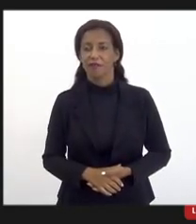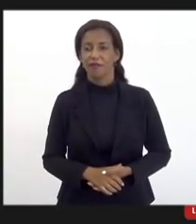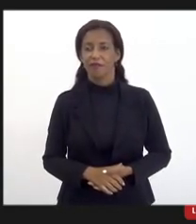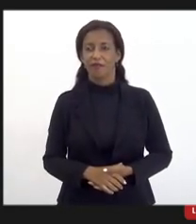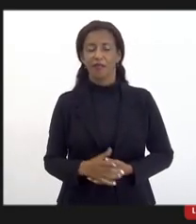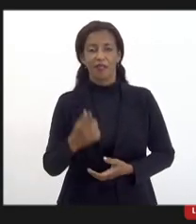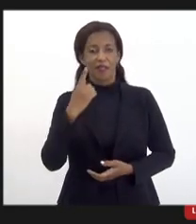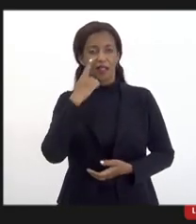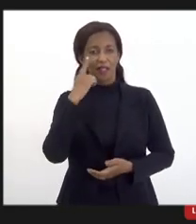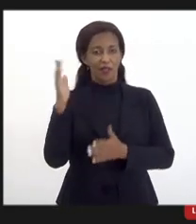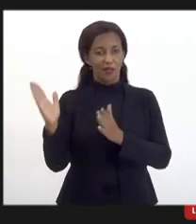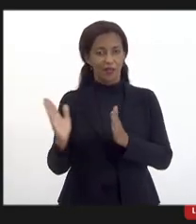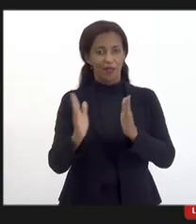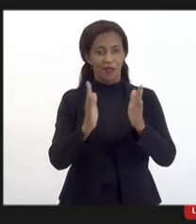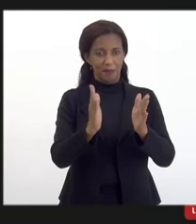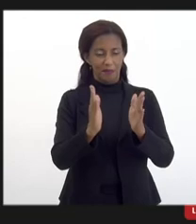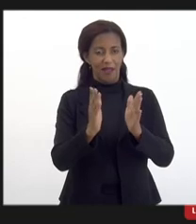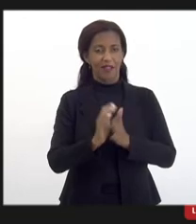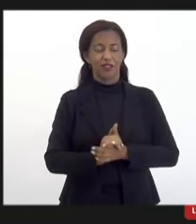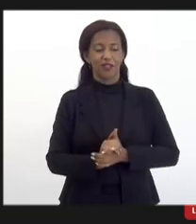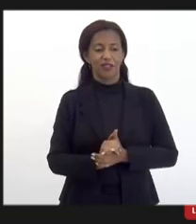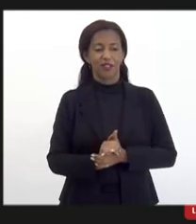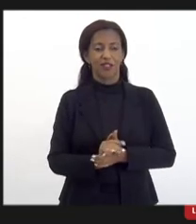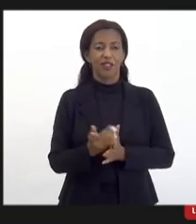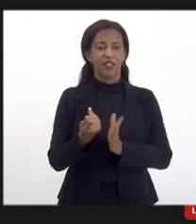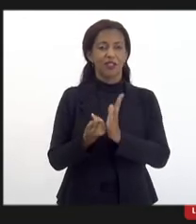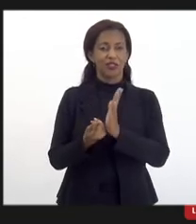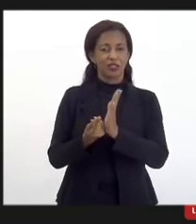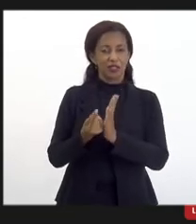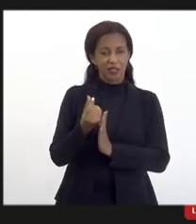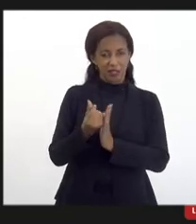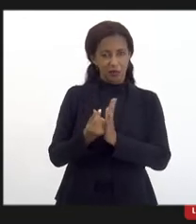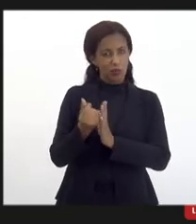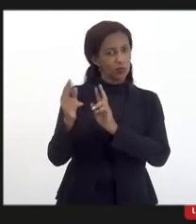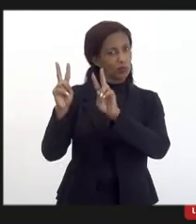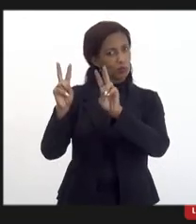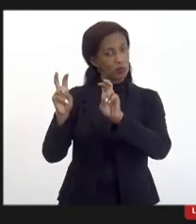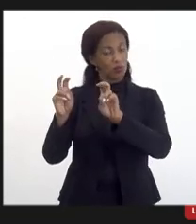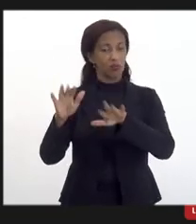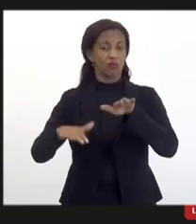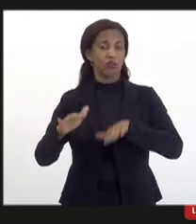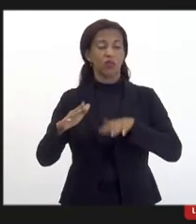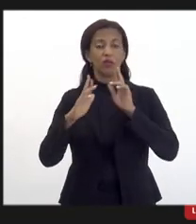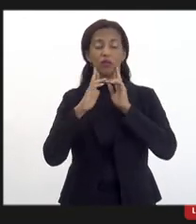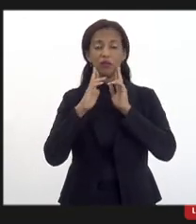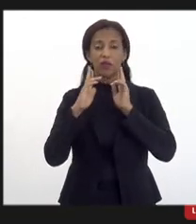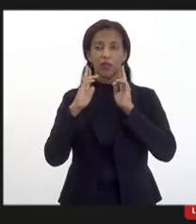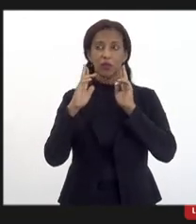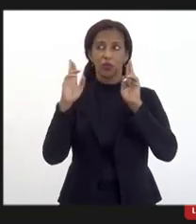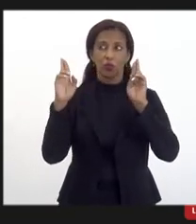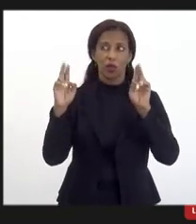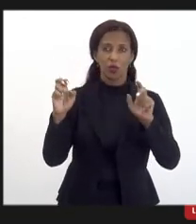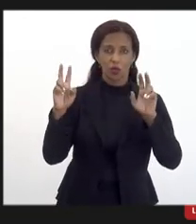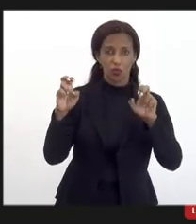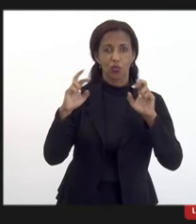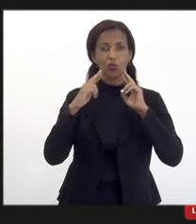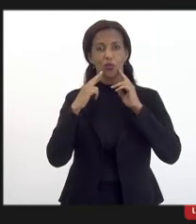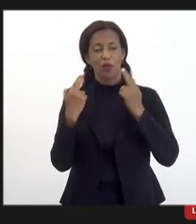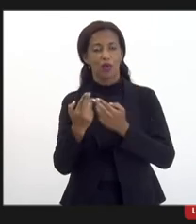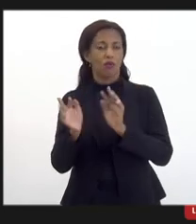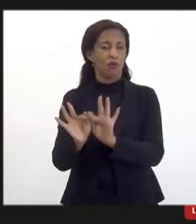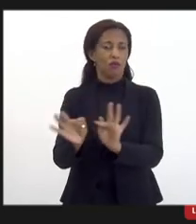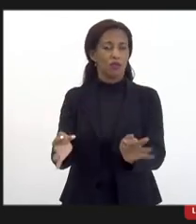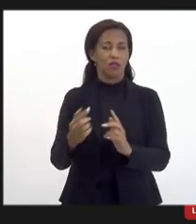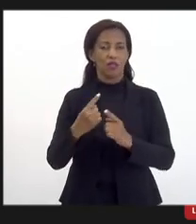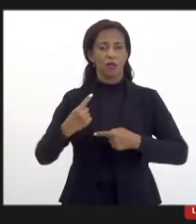a parte tributária da Berge sobre o assunto talvez uma reunião assim simples e para a gente